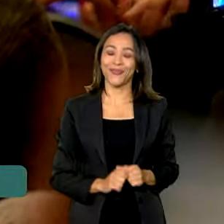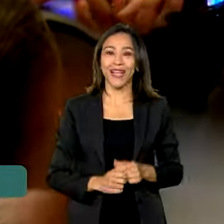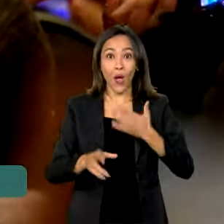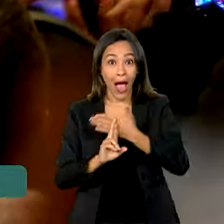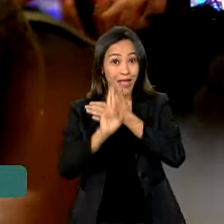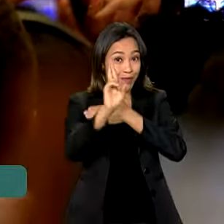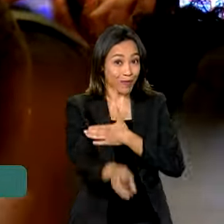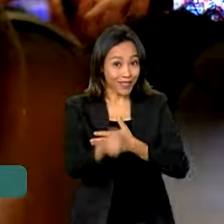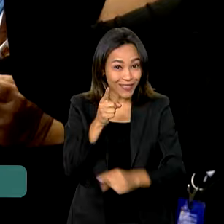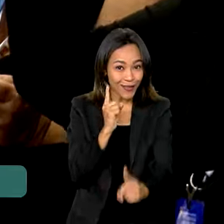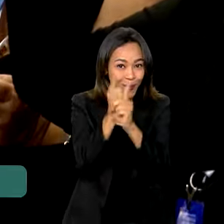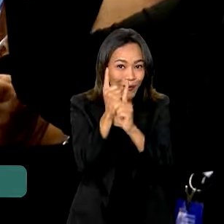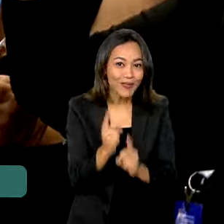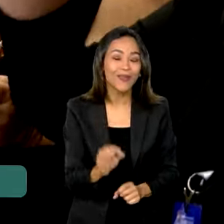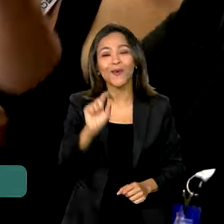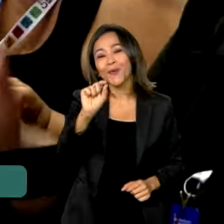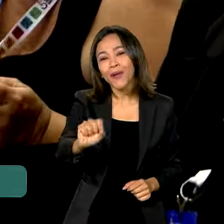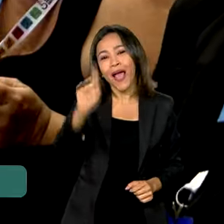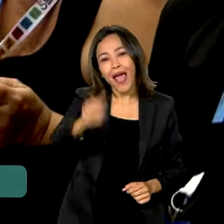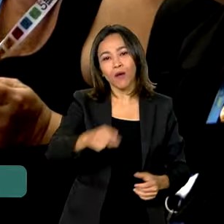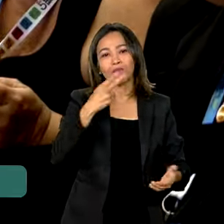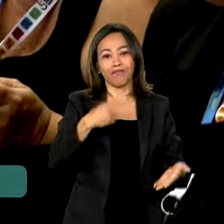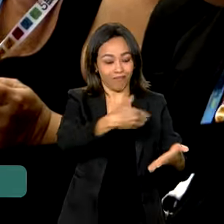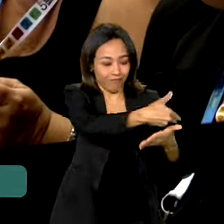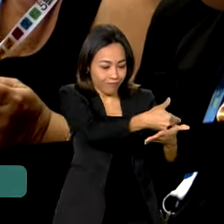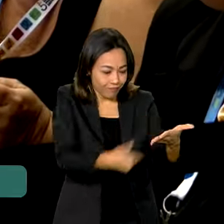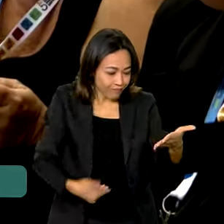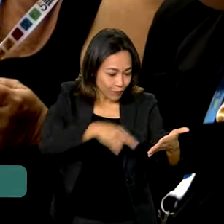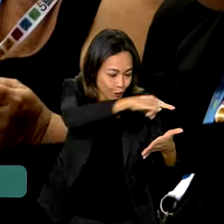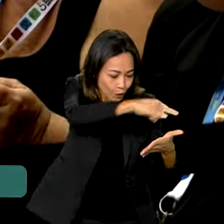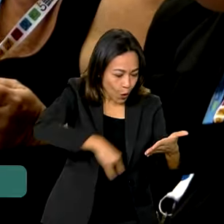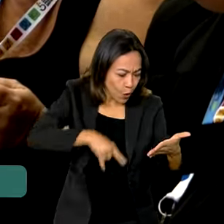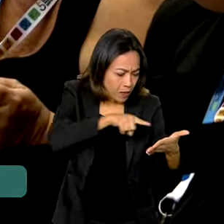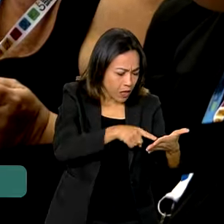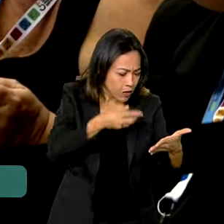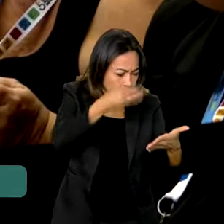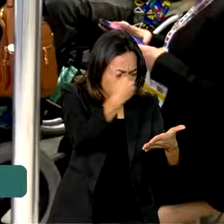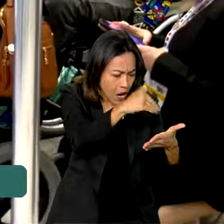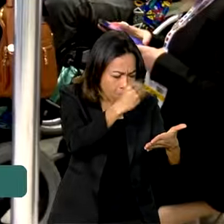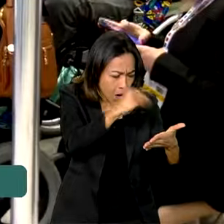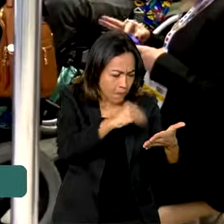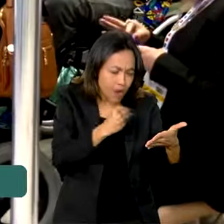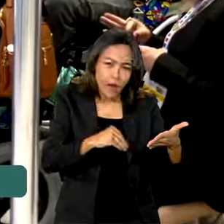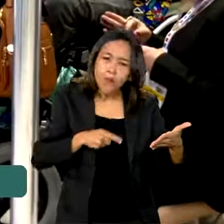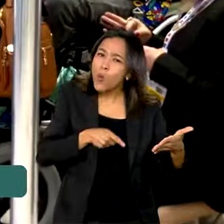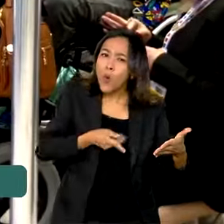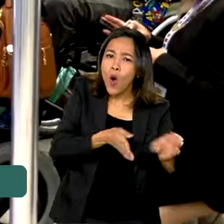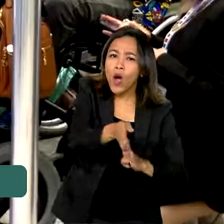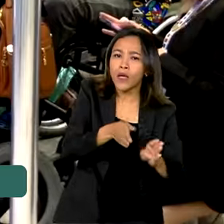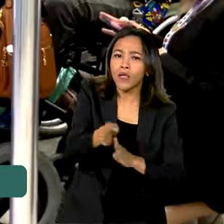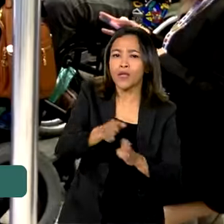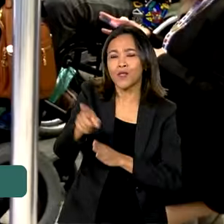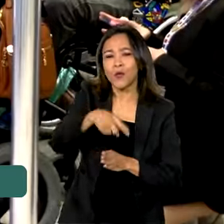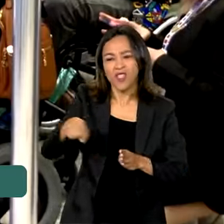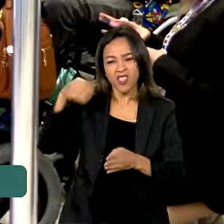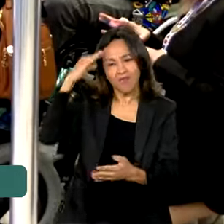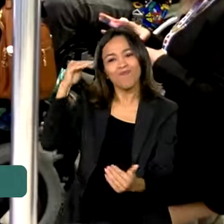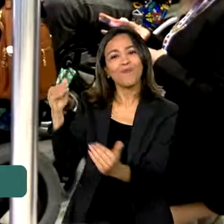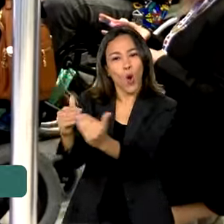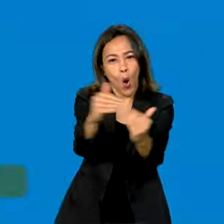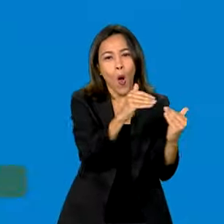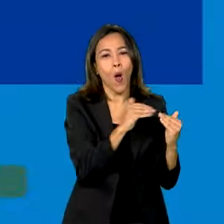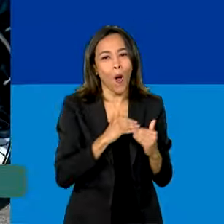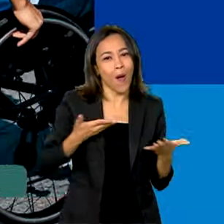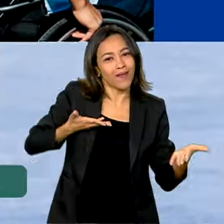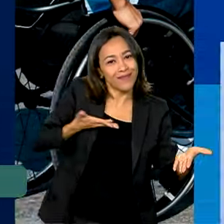resultado do evento é a Carta Brasília, que traz recomendações aprovadas pelos participantes.